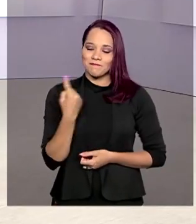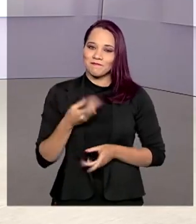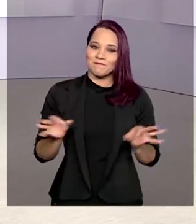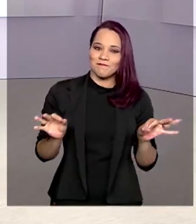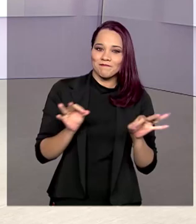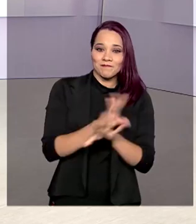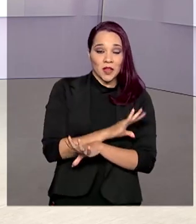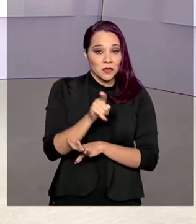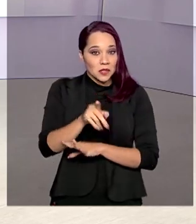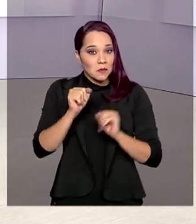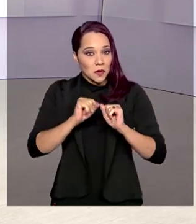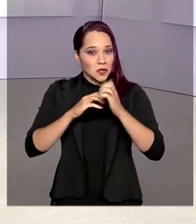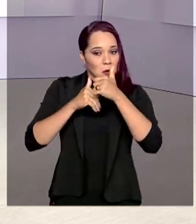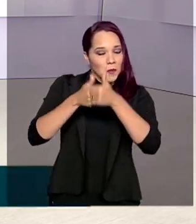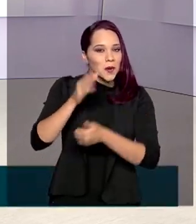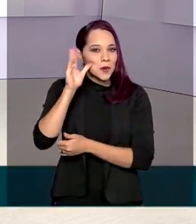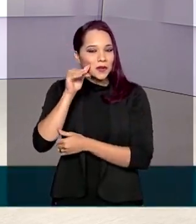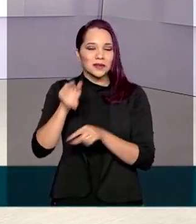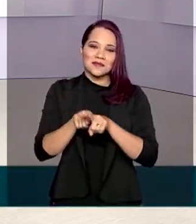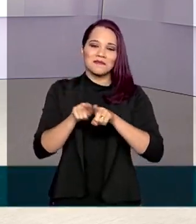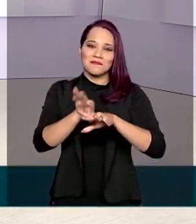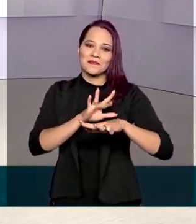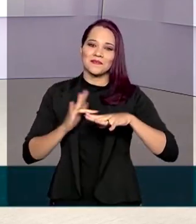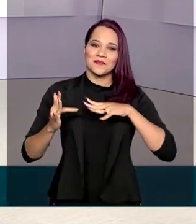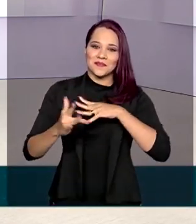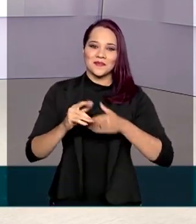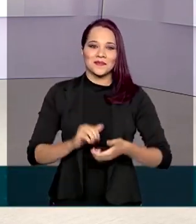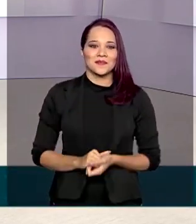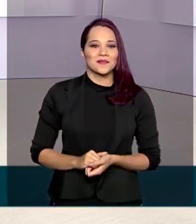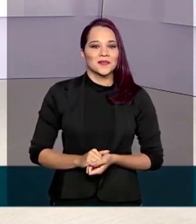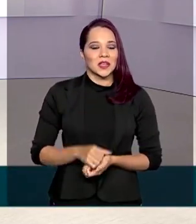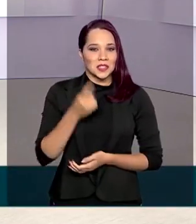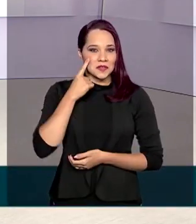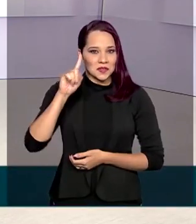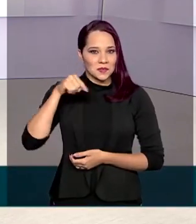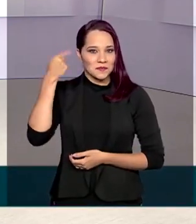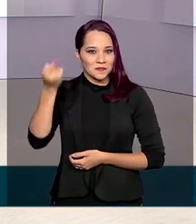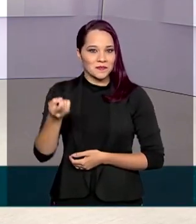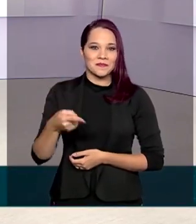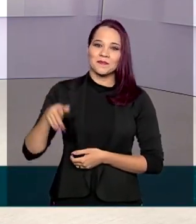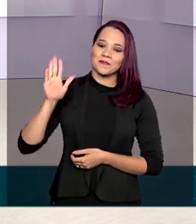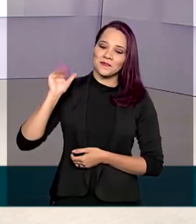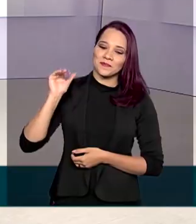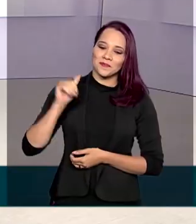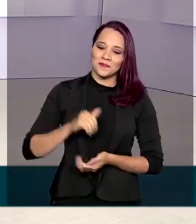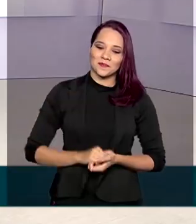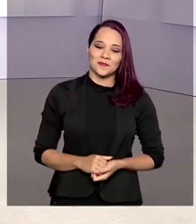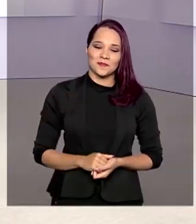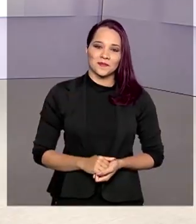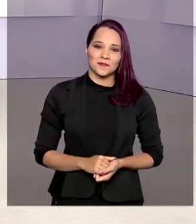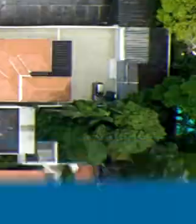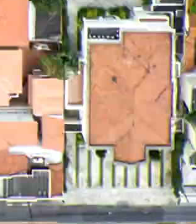fica por aqui e você pode nos acompanhar também pelas redes sociais. Nos vemos então na próxima edição. Até lá!